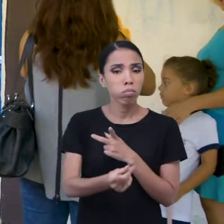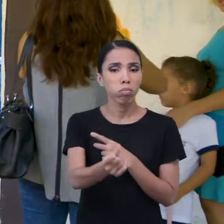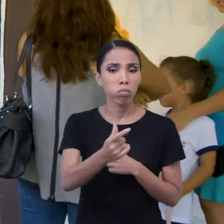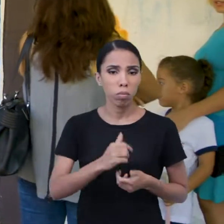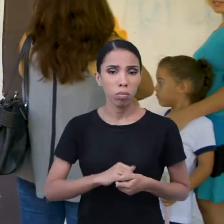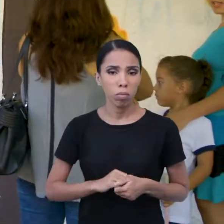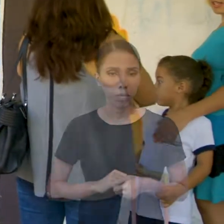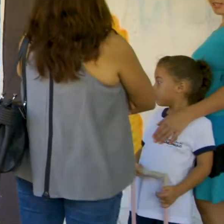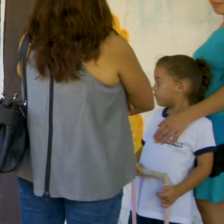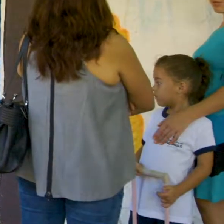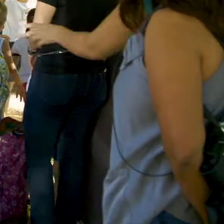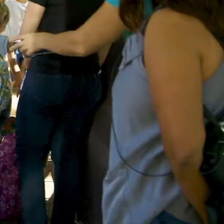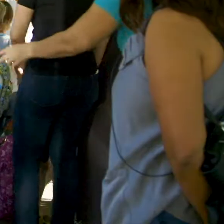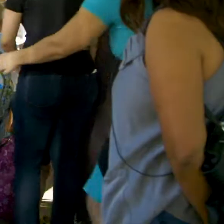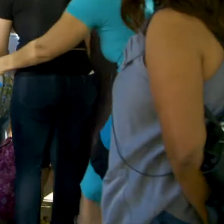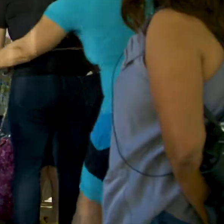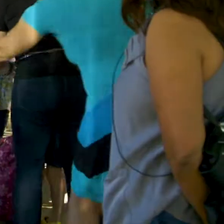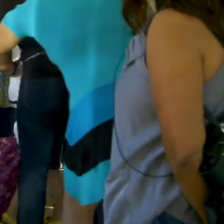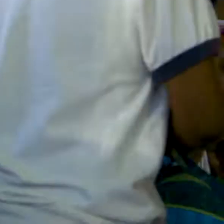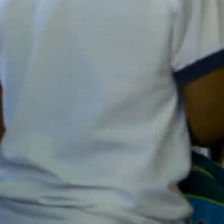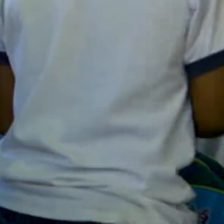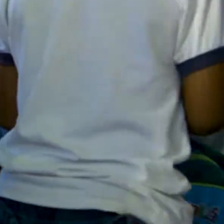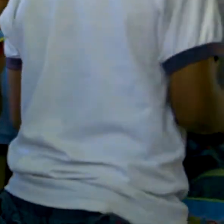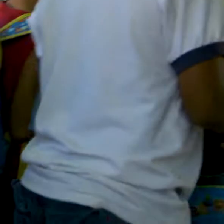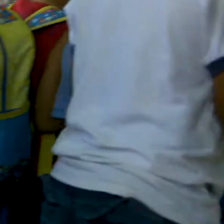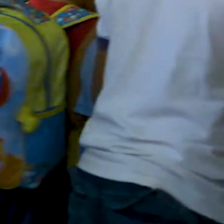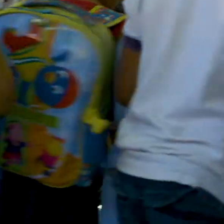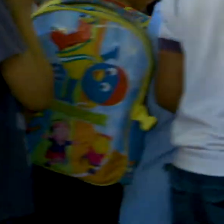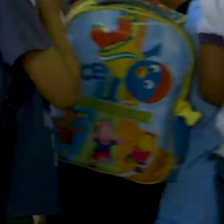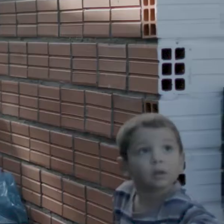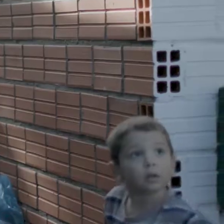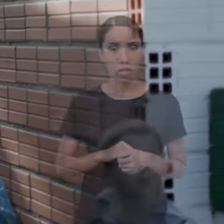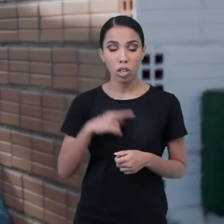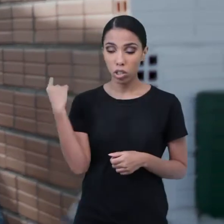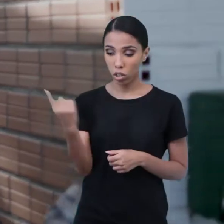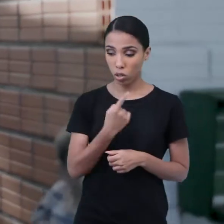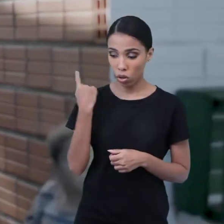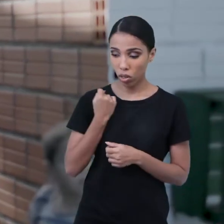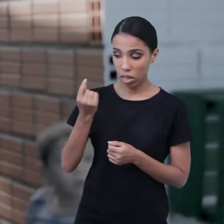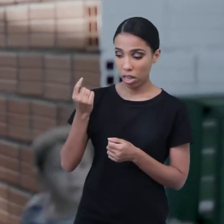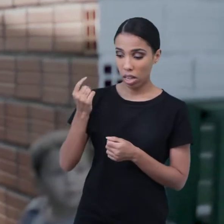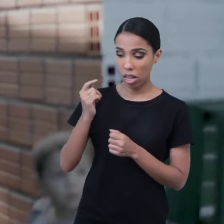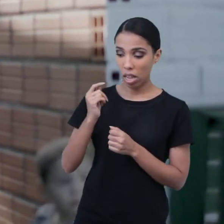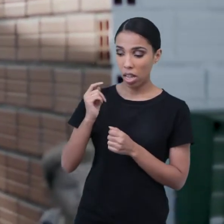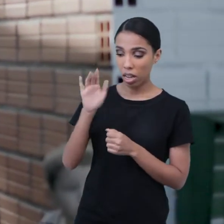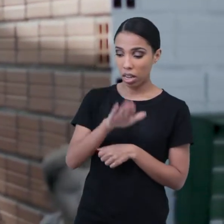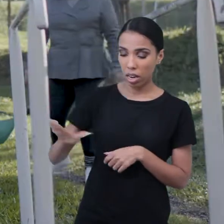crianças uniformizadas entre adultos em frente a um portão de ferro azul. Elas entram. A gente recebia as crianças.